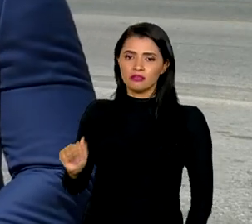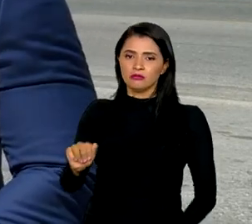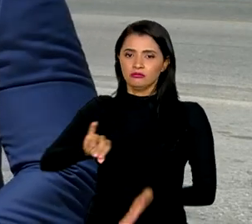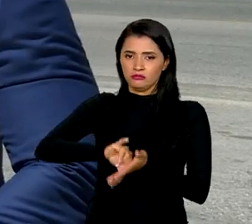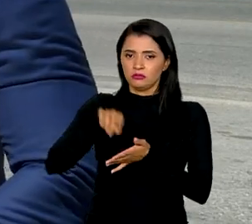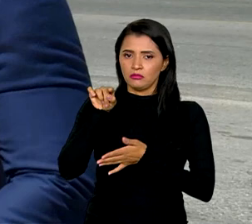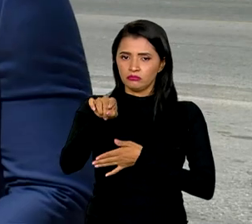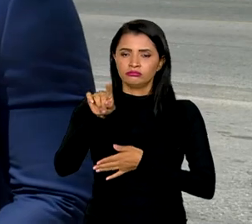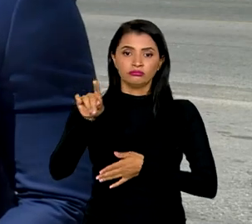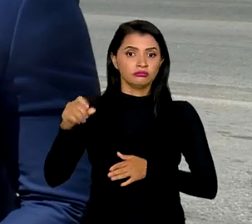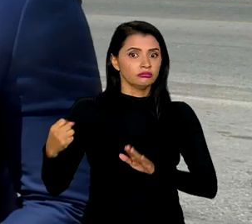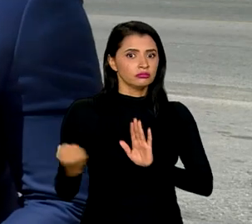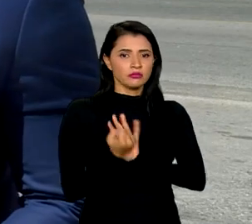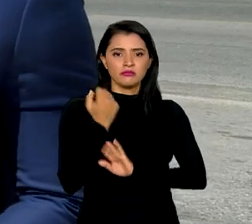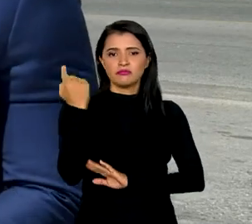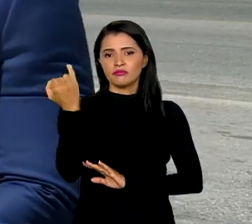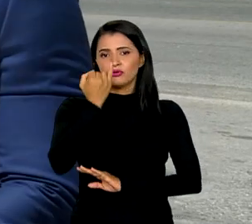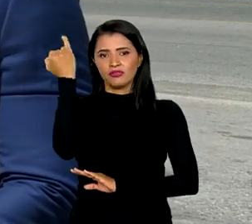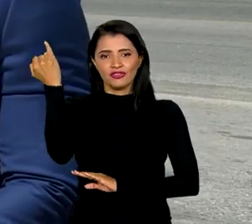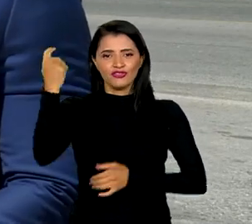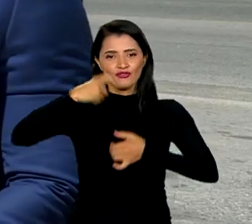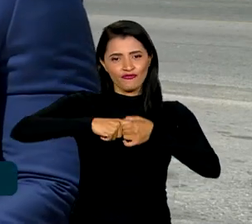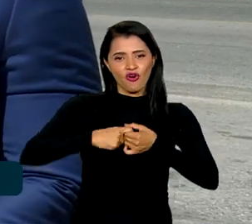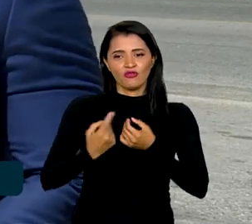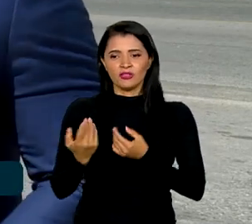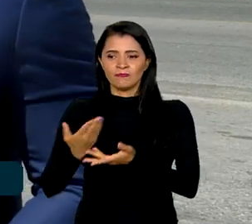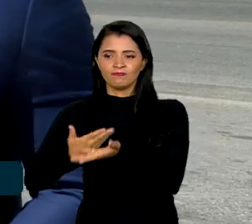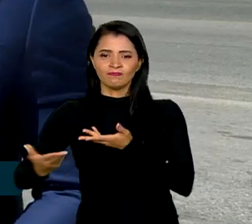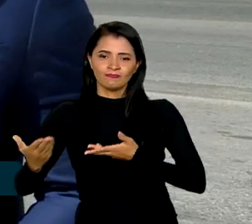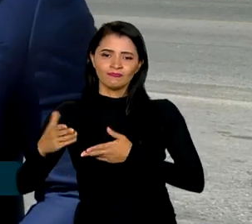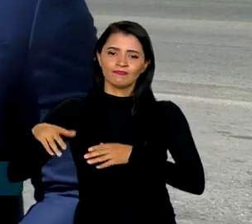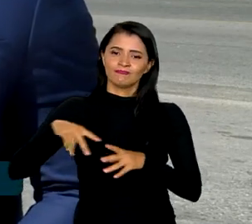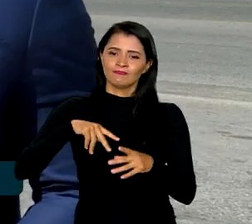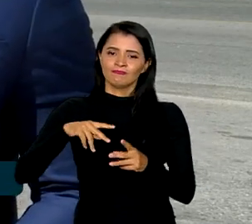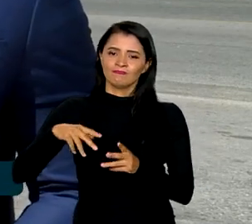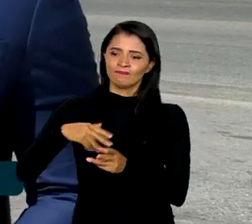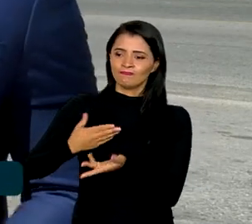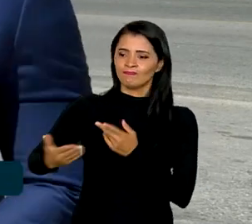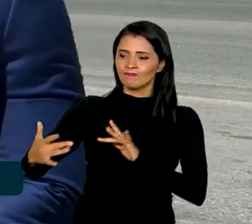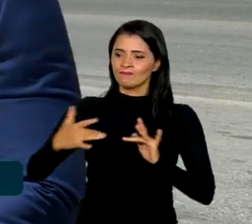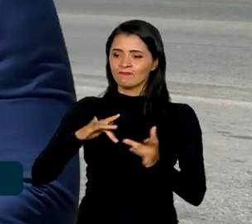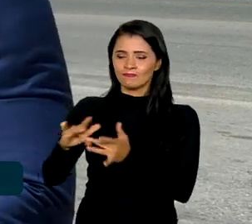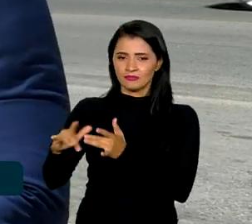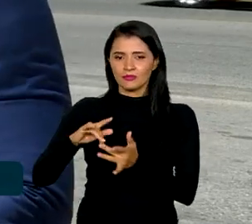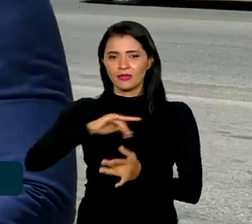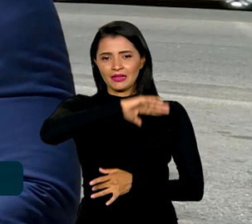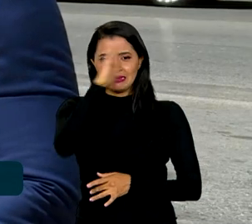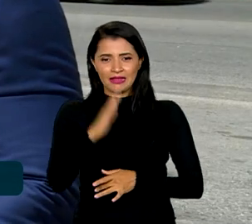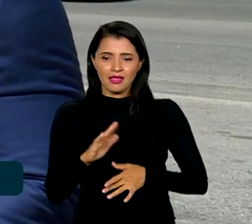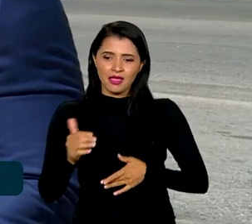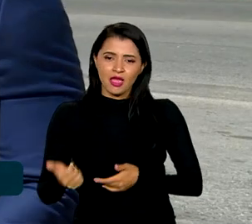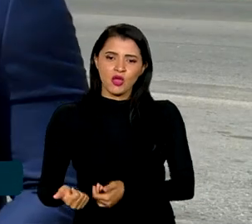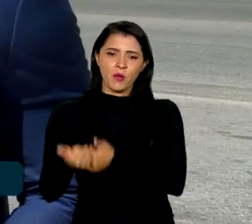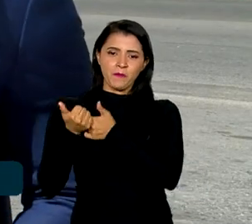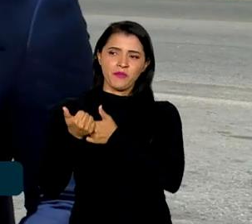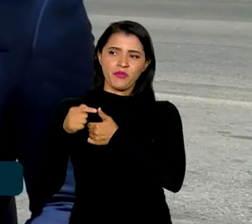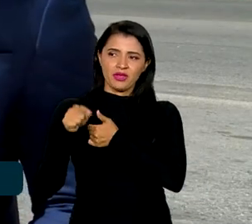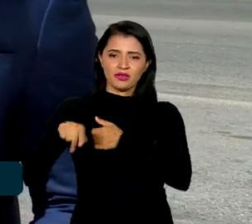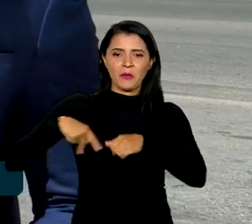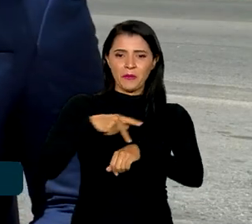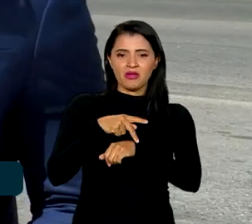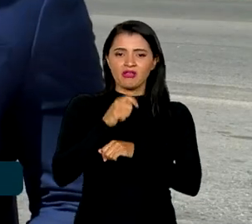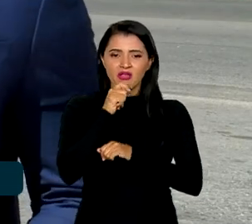Representa mais uma marca da retomada da diplomacia brasileira no cenário internacional e da cooperação entre os países em